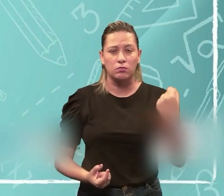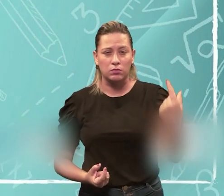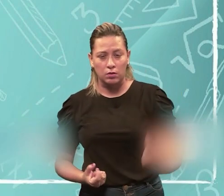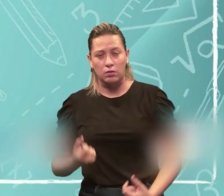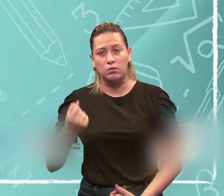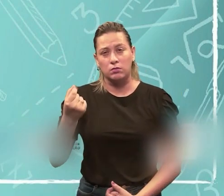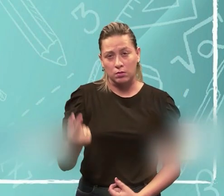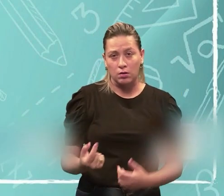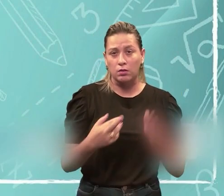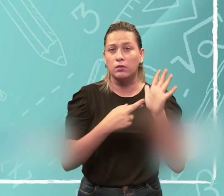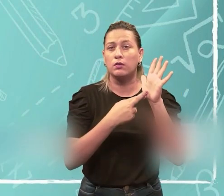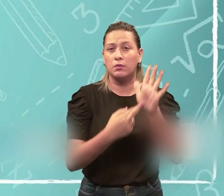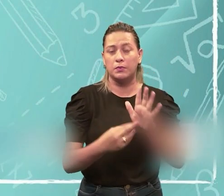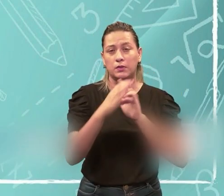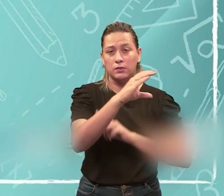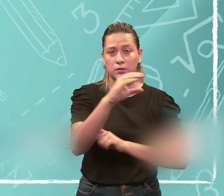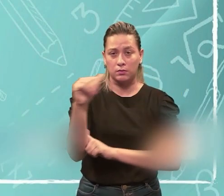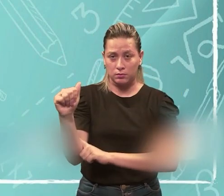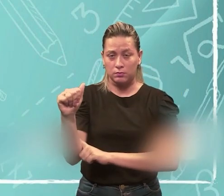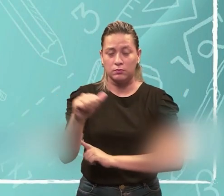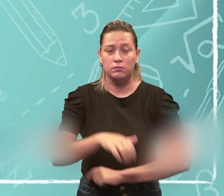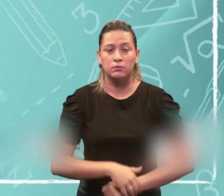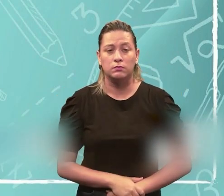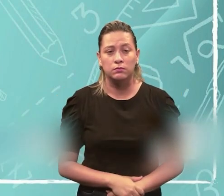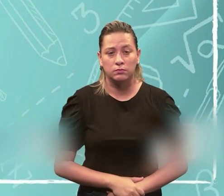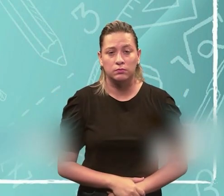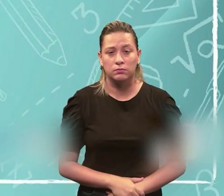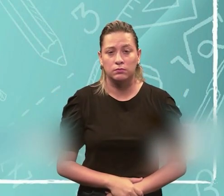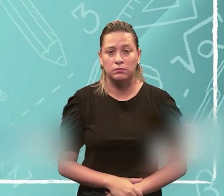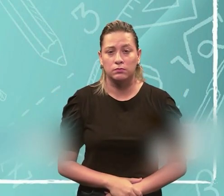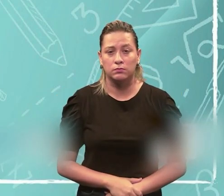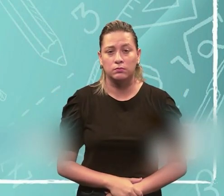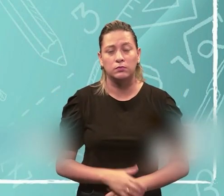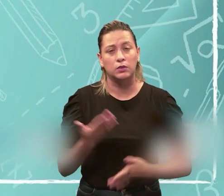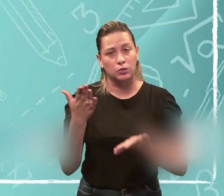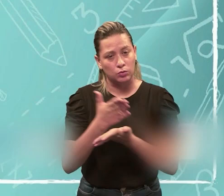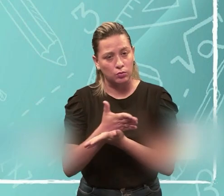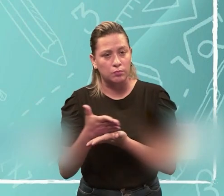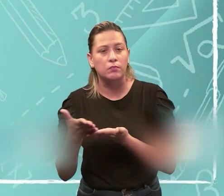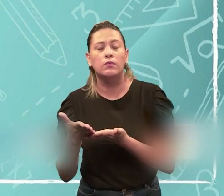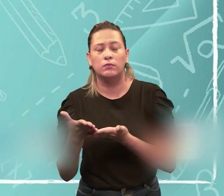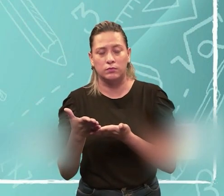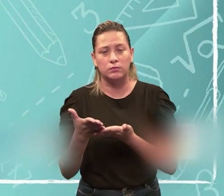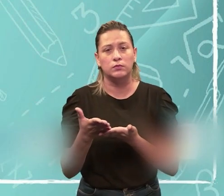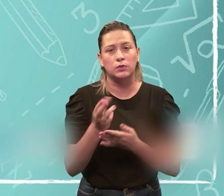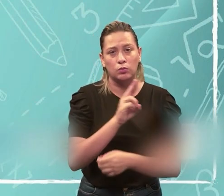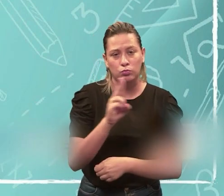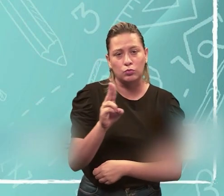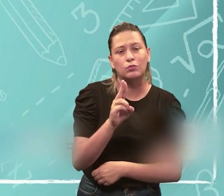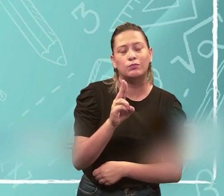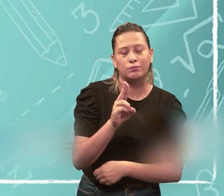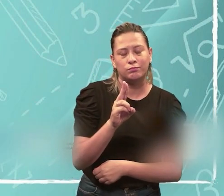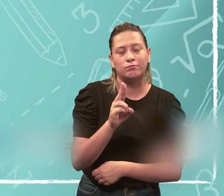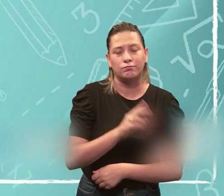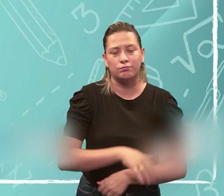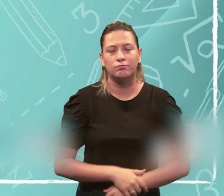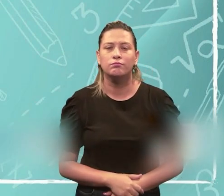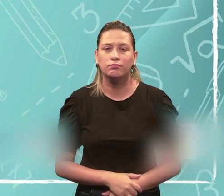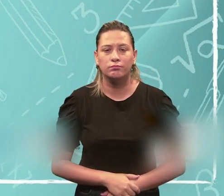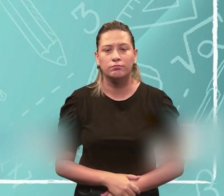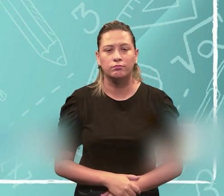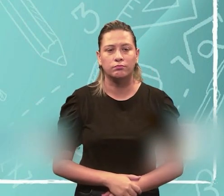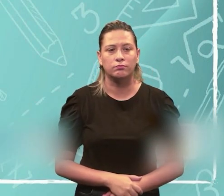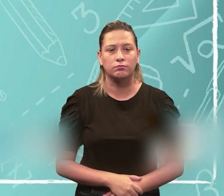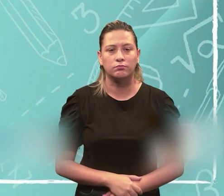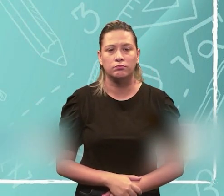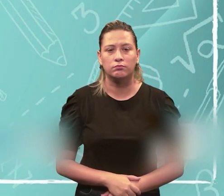e A, né? Que nada mais são também, como eu falei, as iniciais de corrente e a inicial também